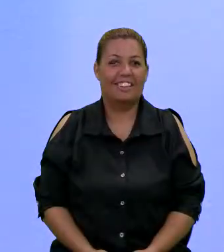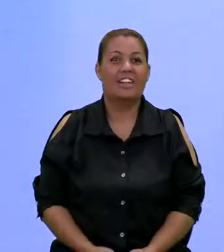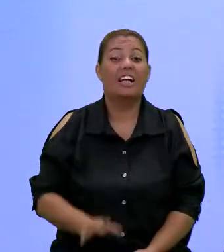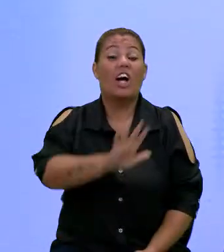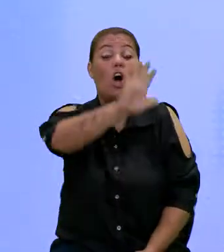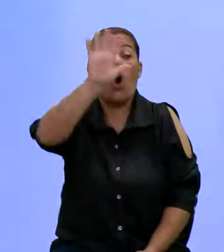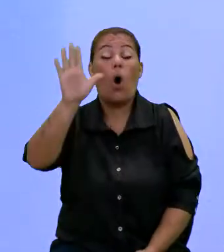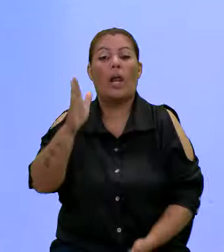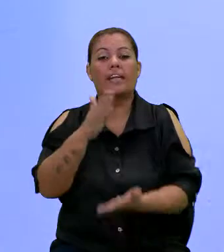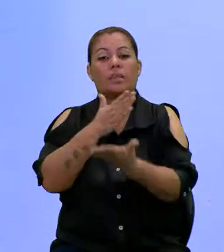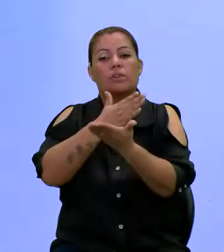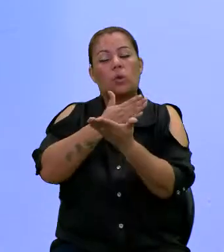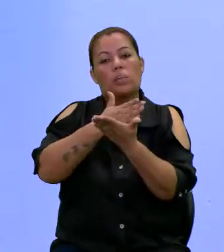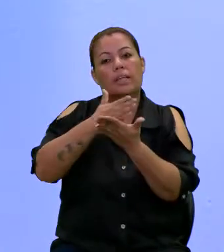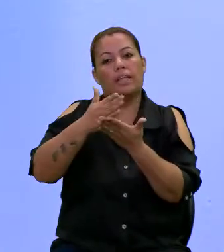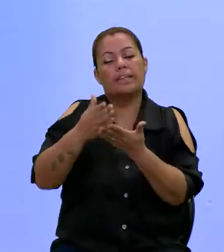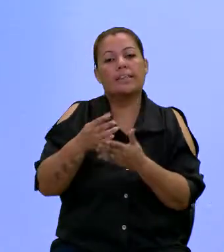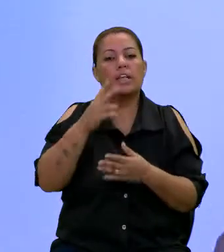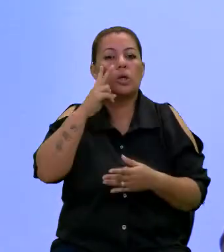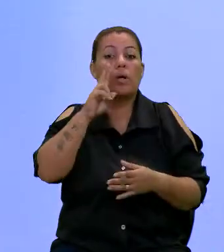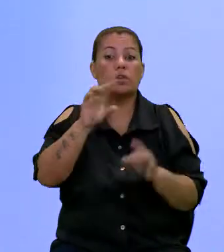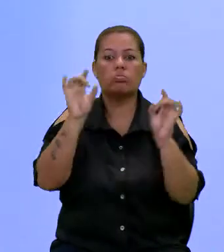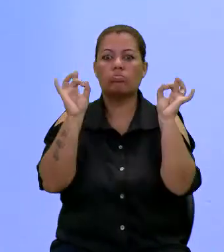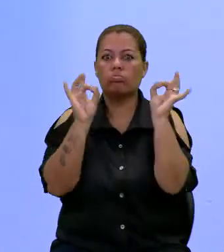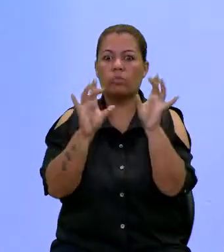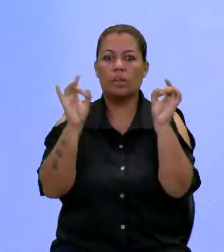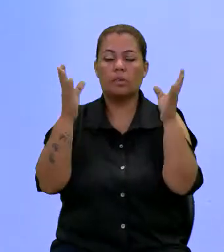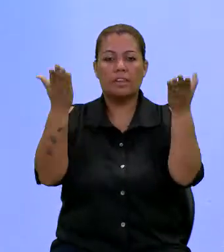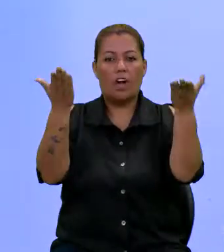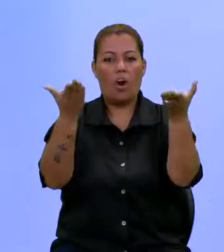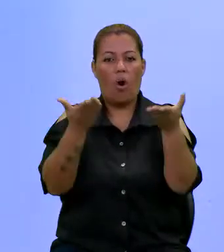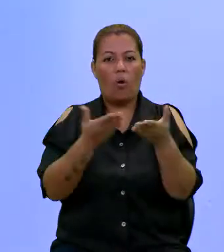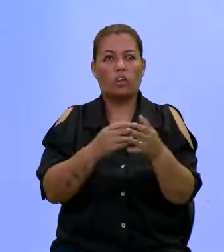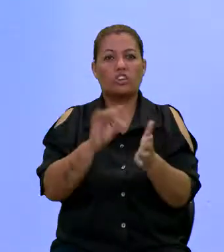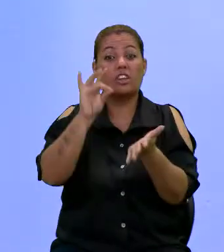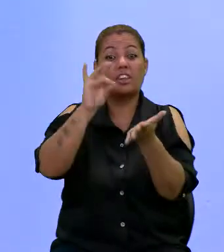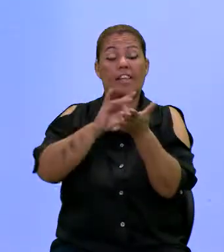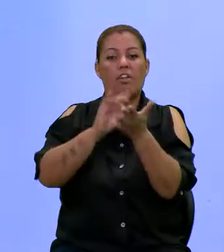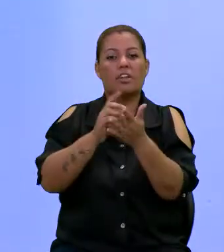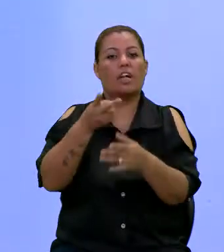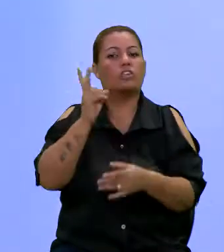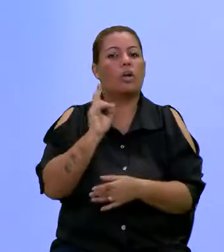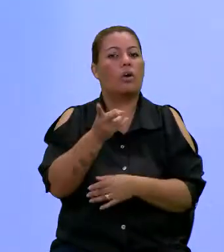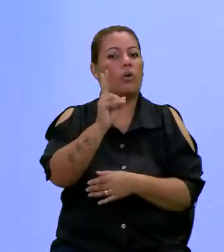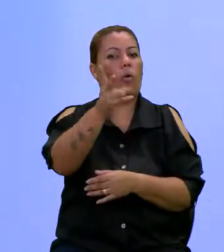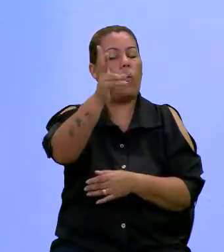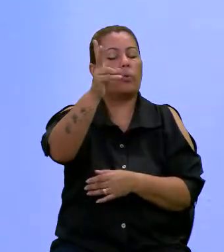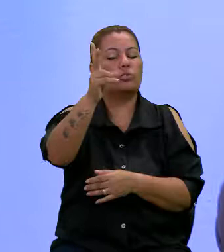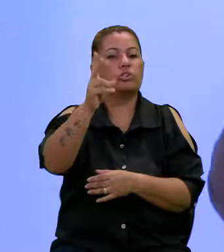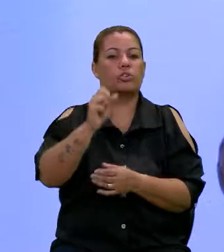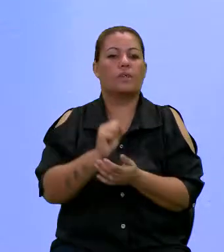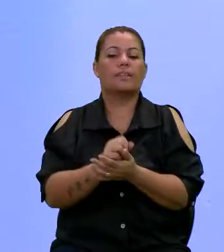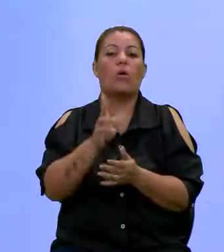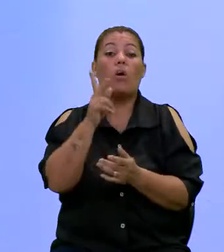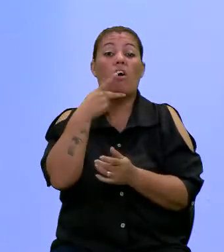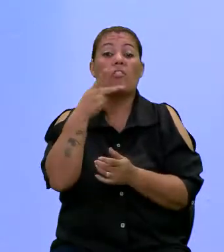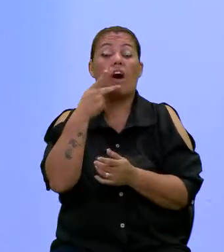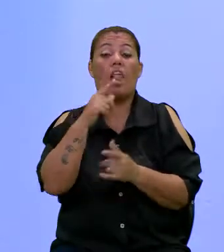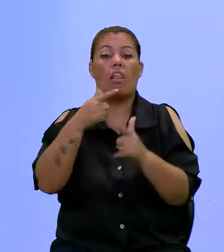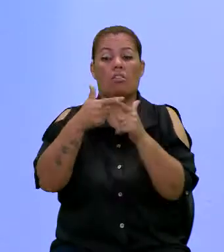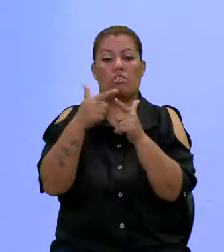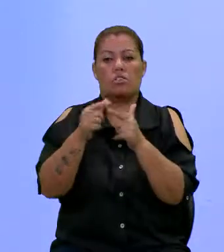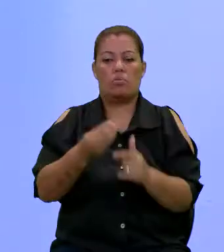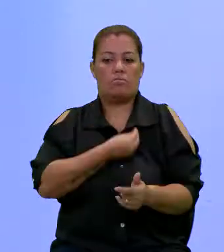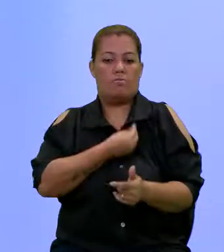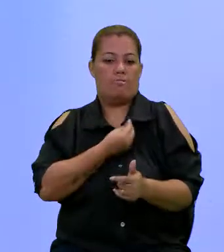Olá, estamos iniciando mais um Olhar Especial hoje, na verdade é uma continuação, falando sobre